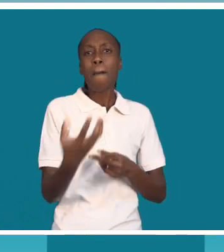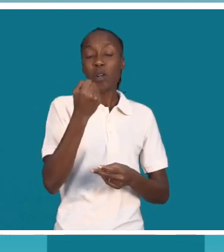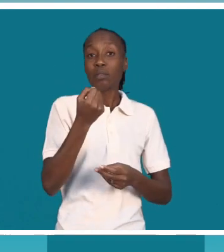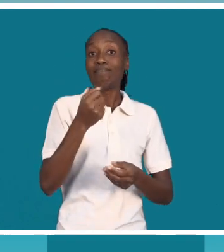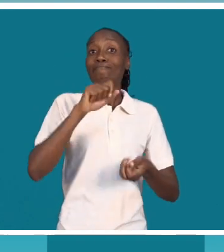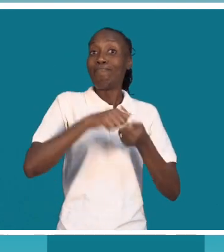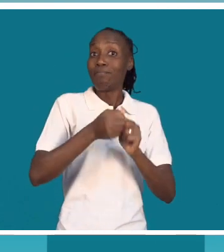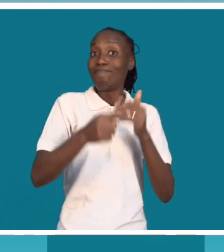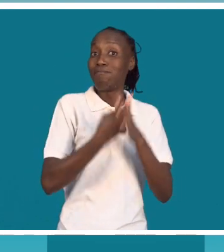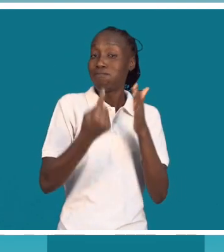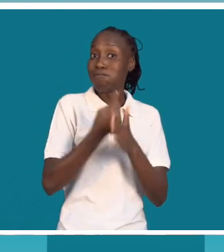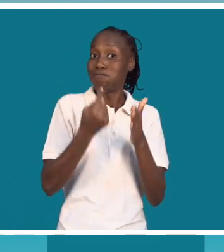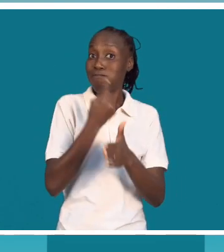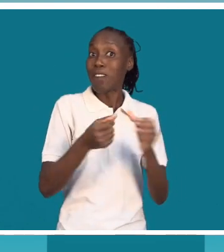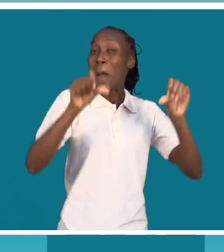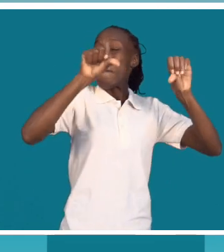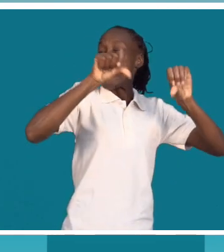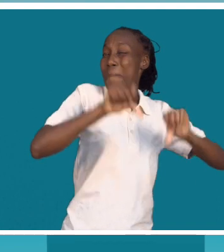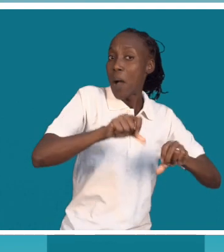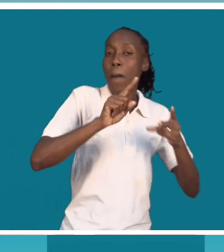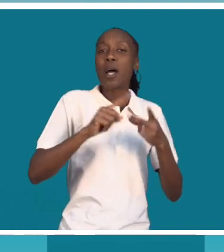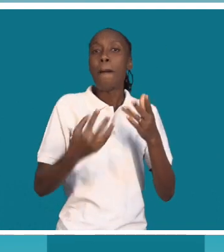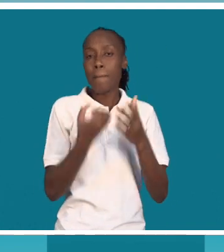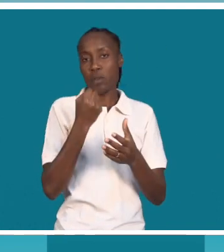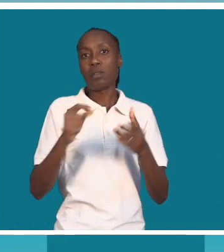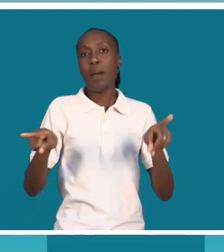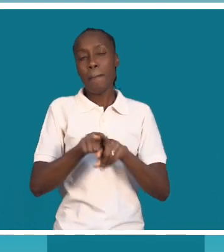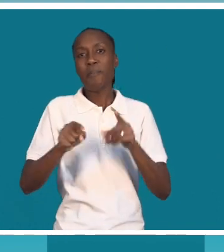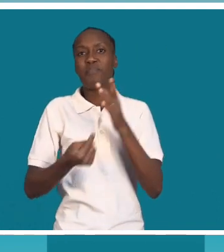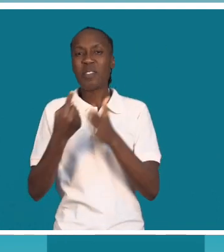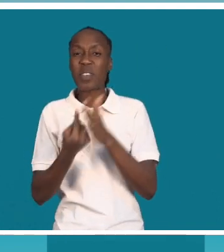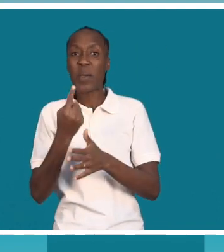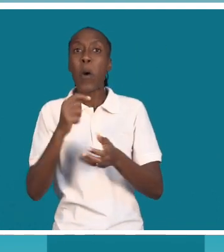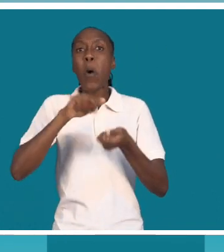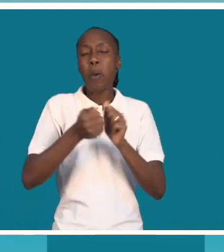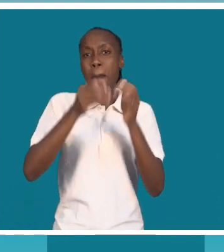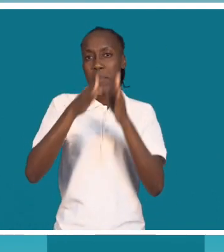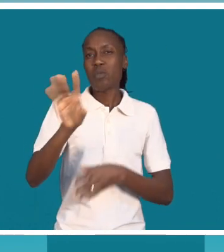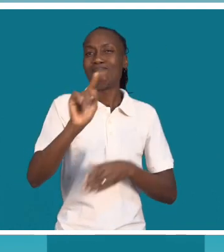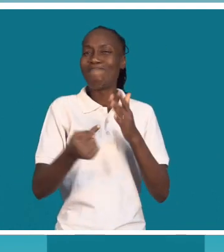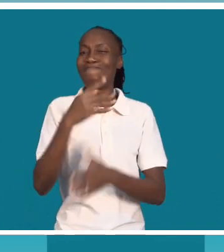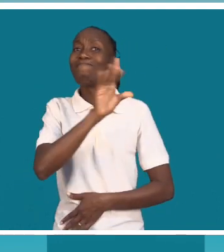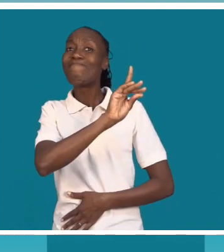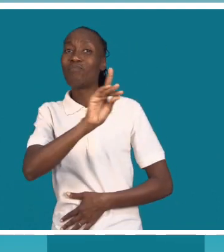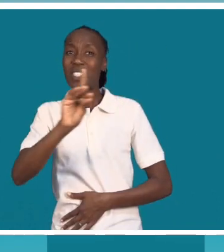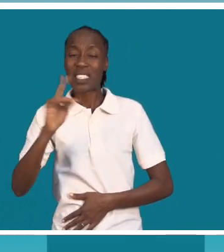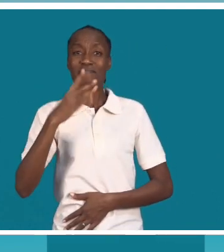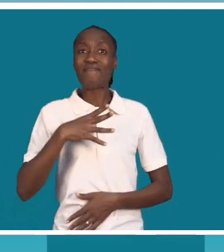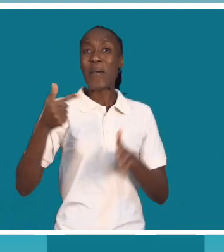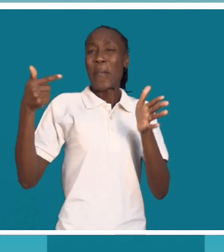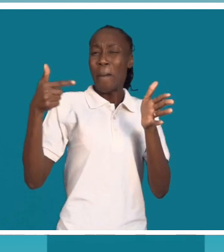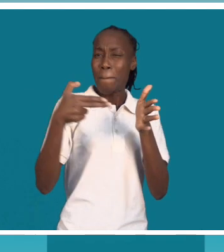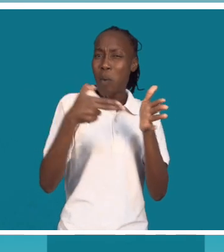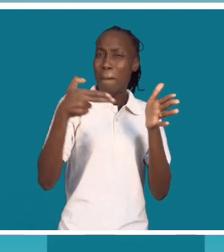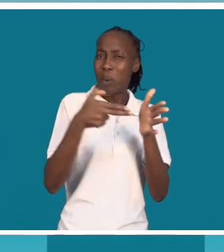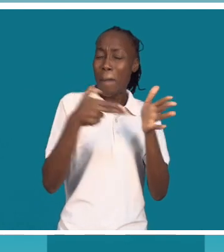podem ser de leves a graves. Pode haver ausência de sinais, mas também pode haver até deficiência. Eu gostava de dizer que se houver compressão,